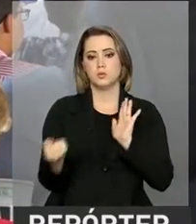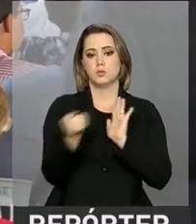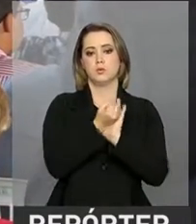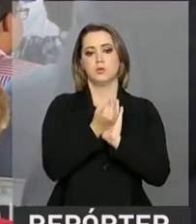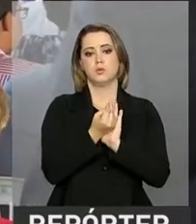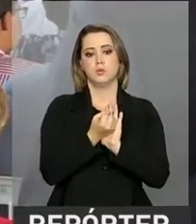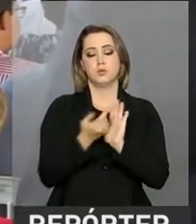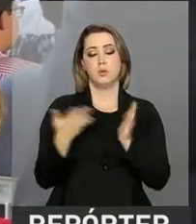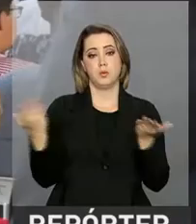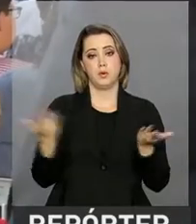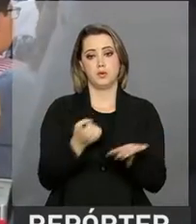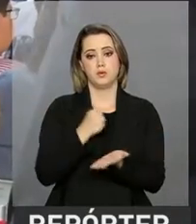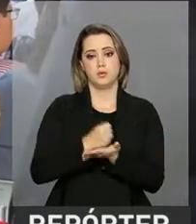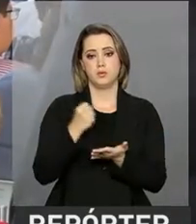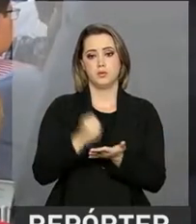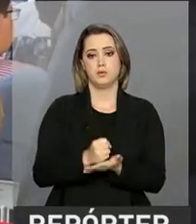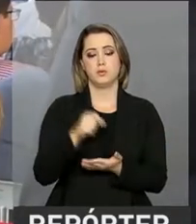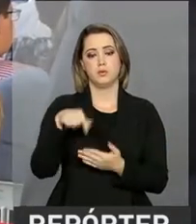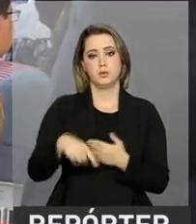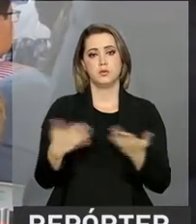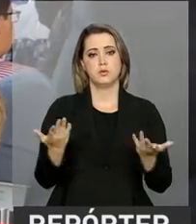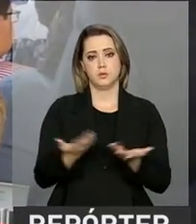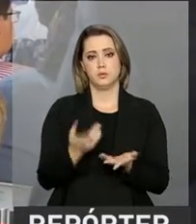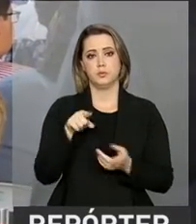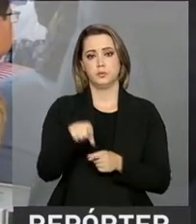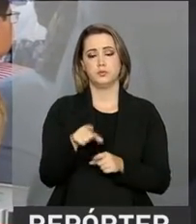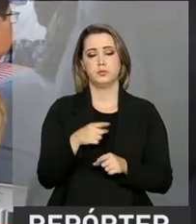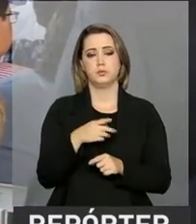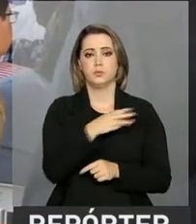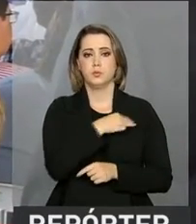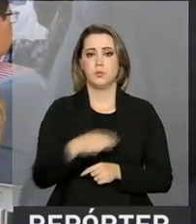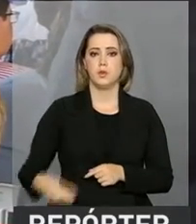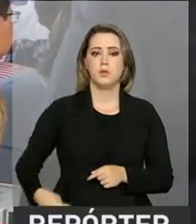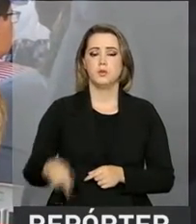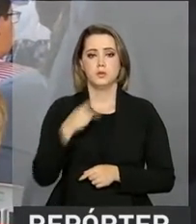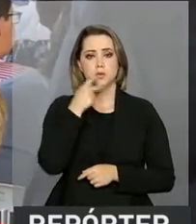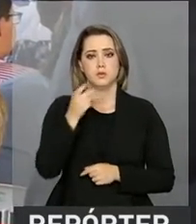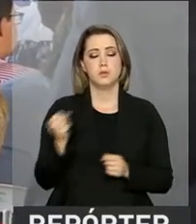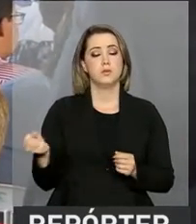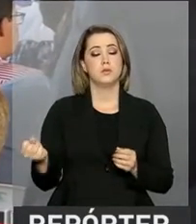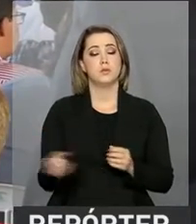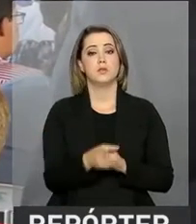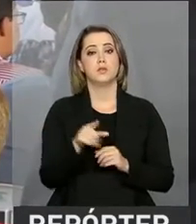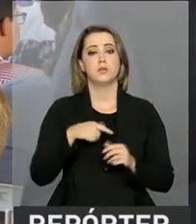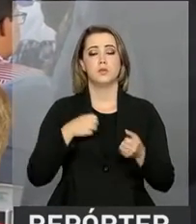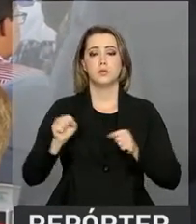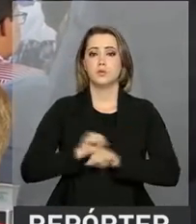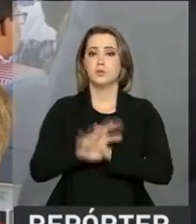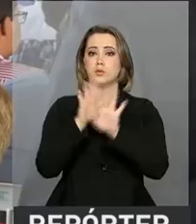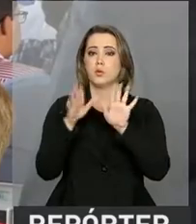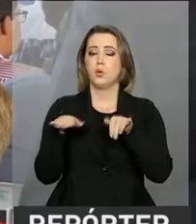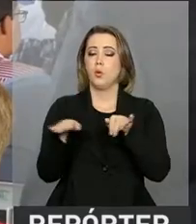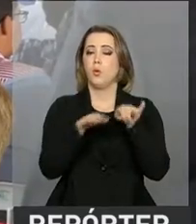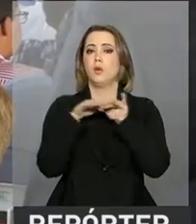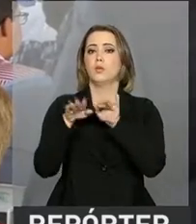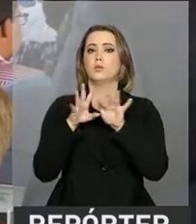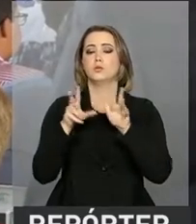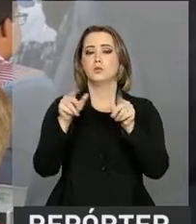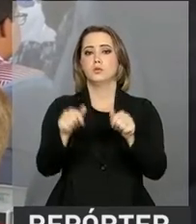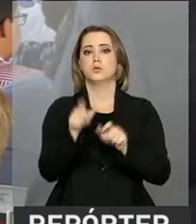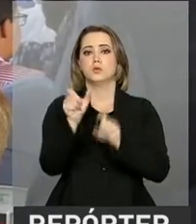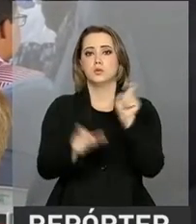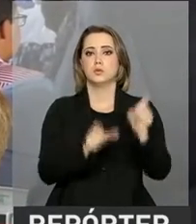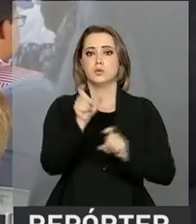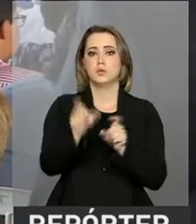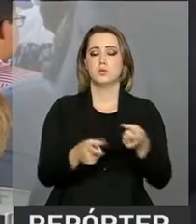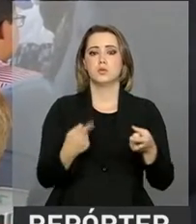contratações do programa para este ano e, segundo o ministro, são uma aposta na transparência e no tratamento igualitário a todos os